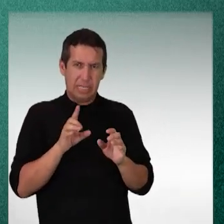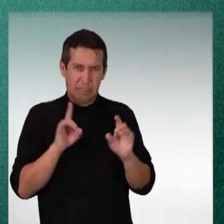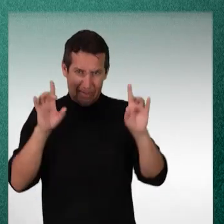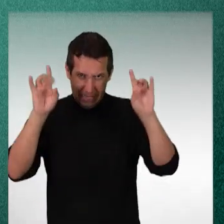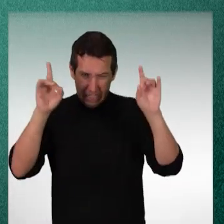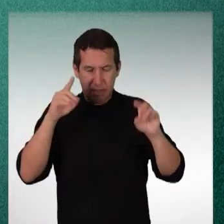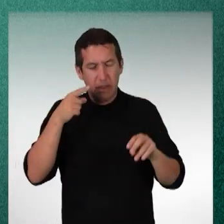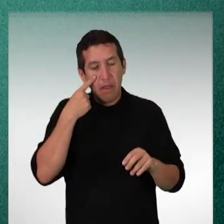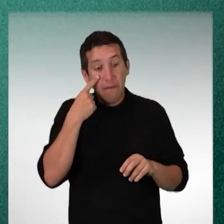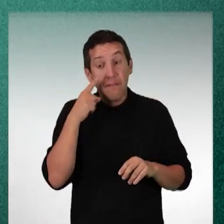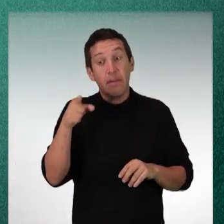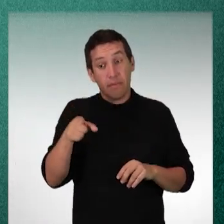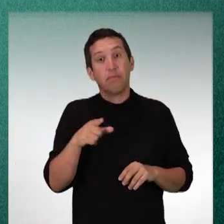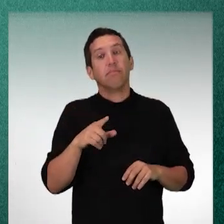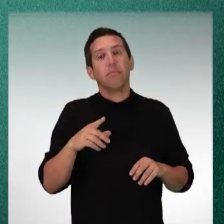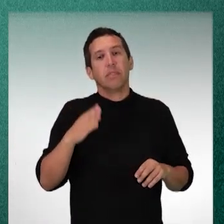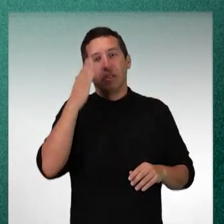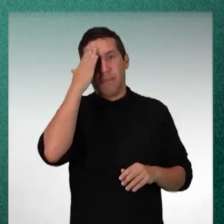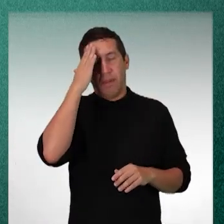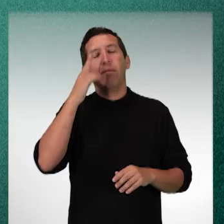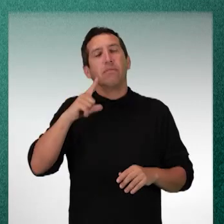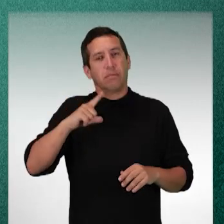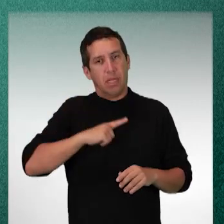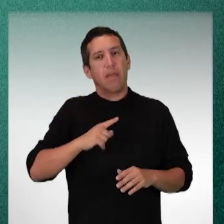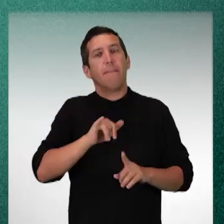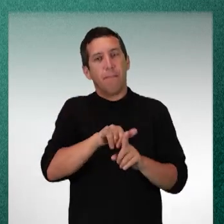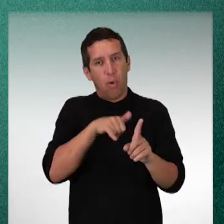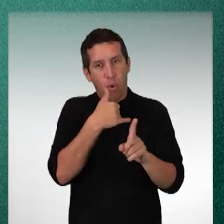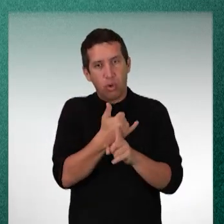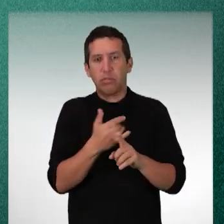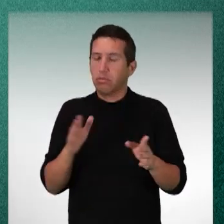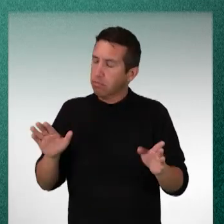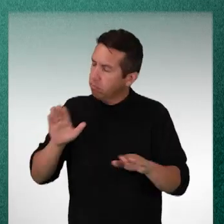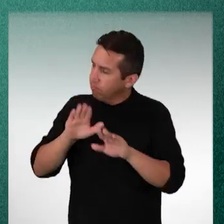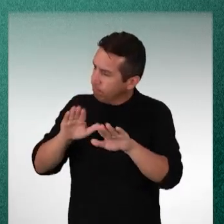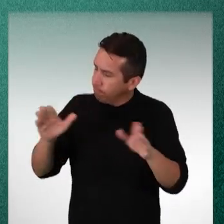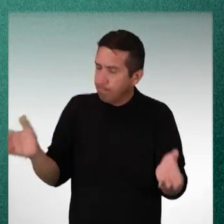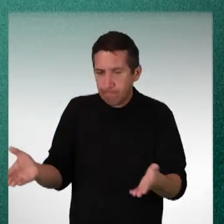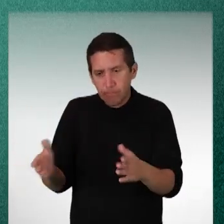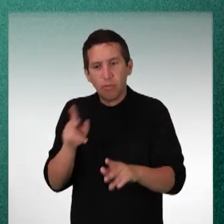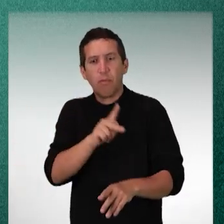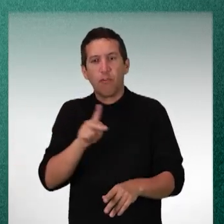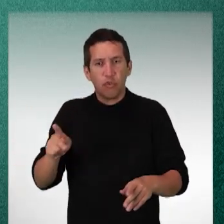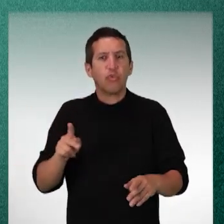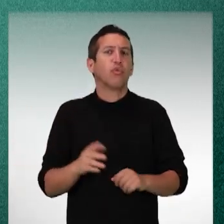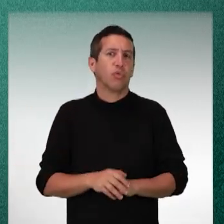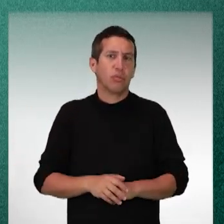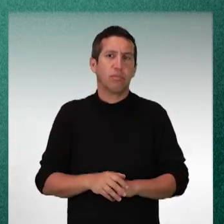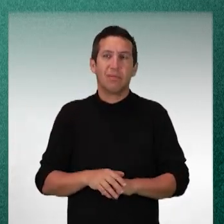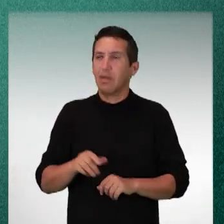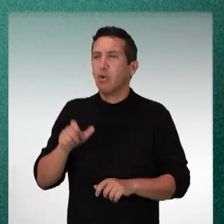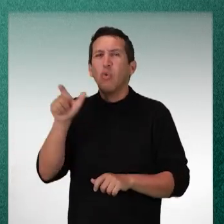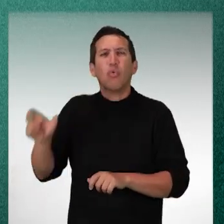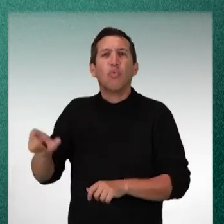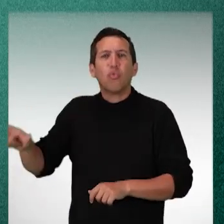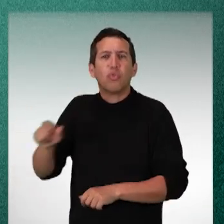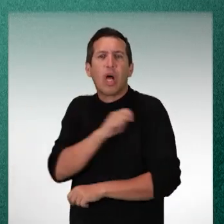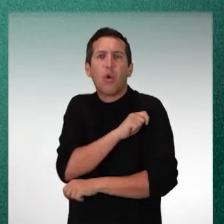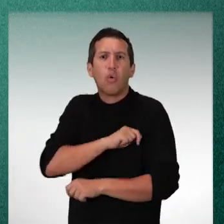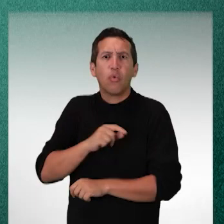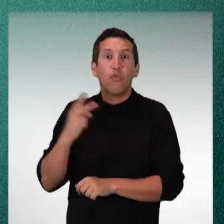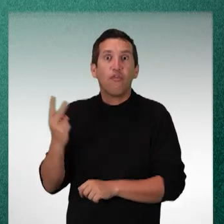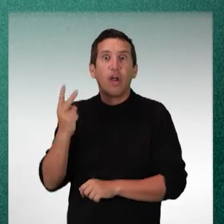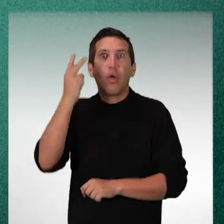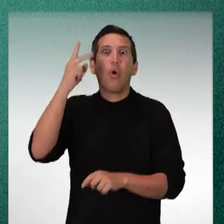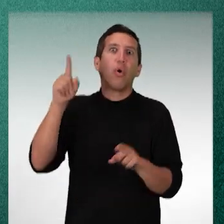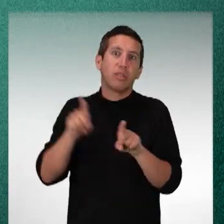especialistas, são reconhecer a existência do bullying, engajar os professores, transformar os